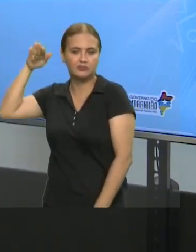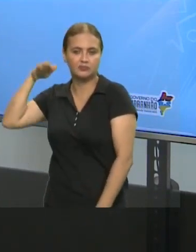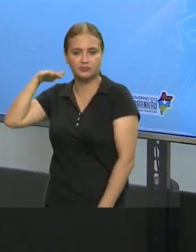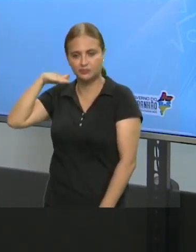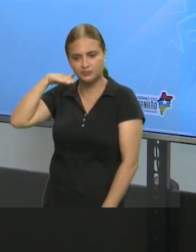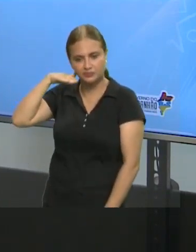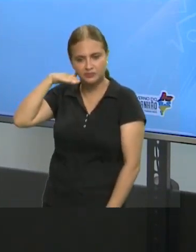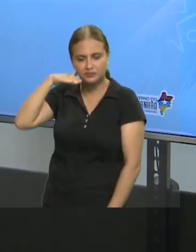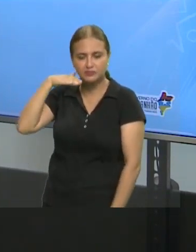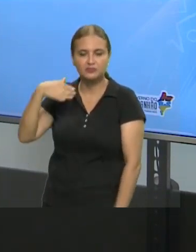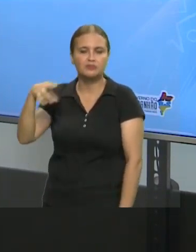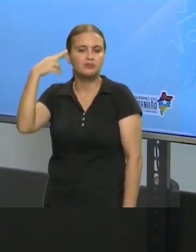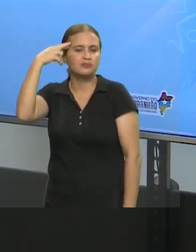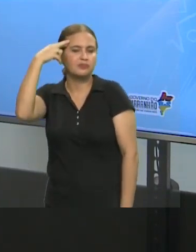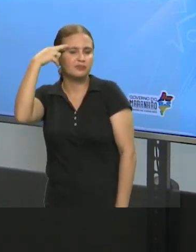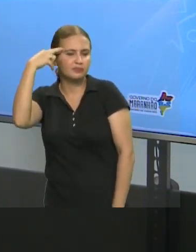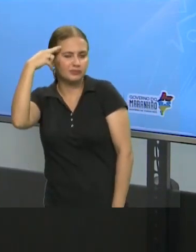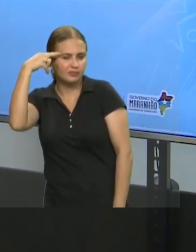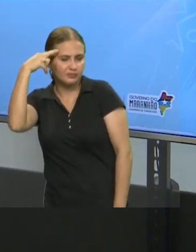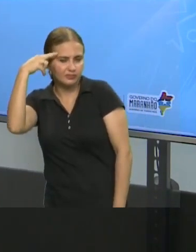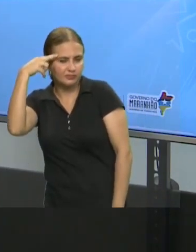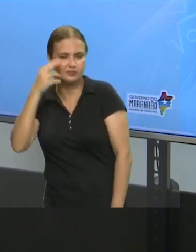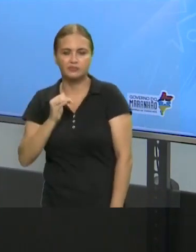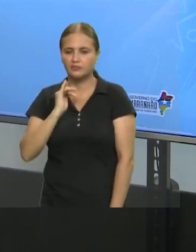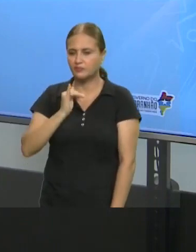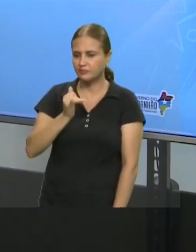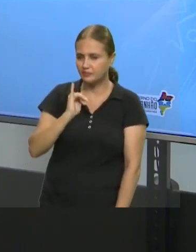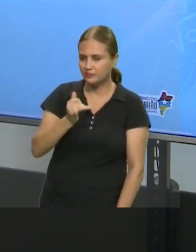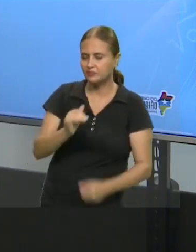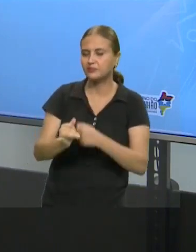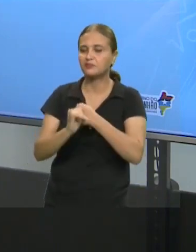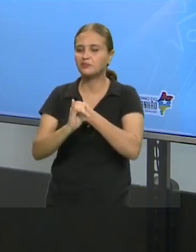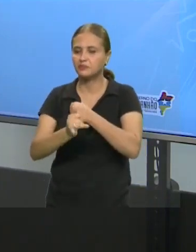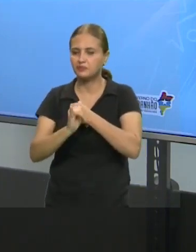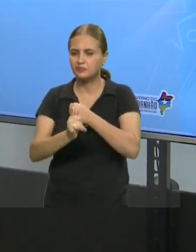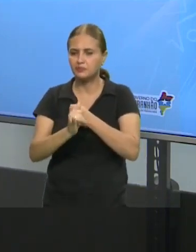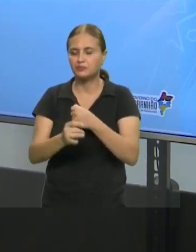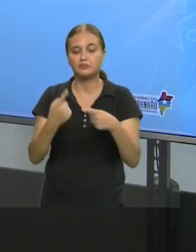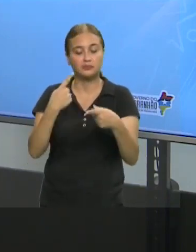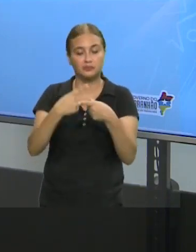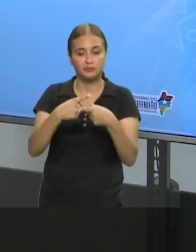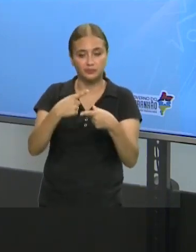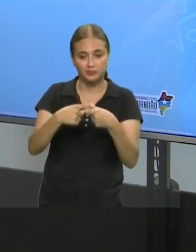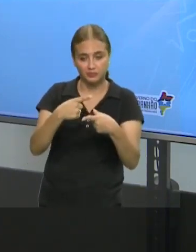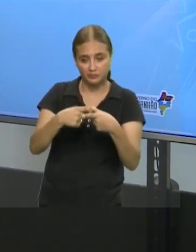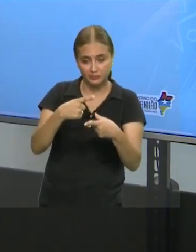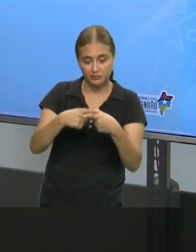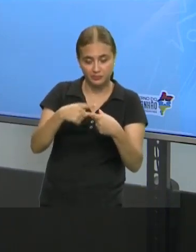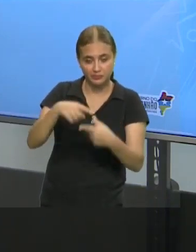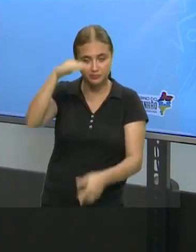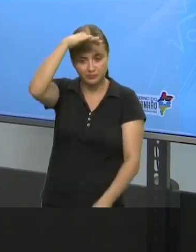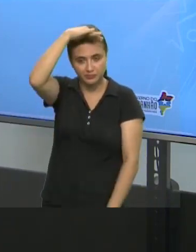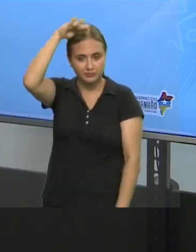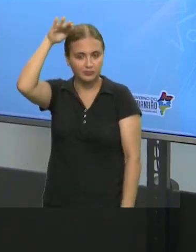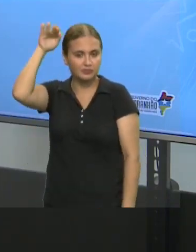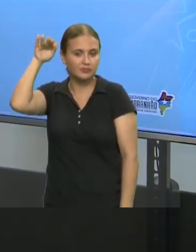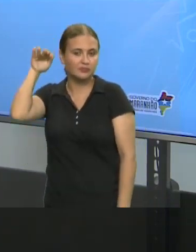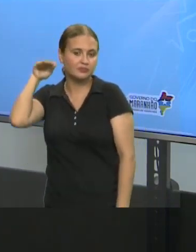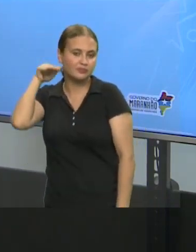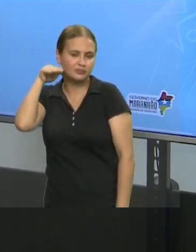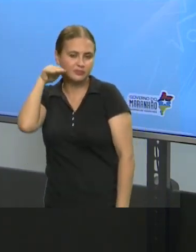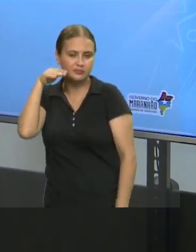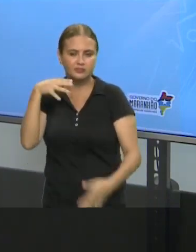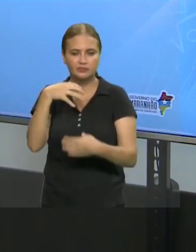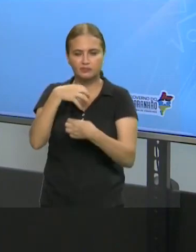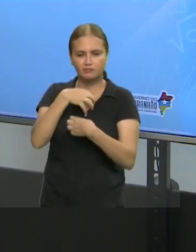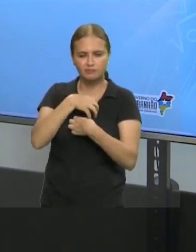alguns aspectos que ela narra na sua crônica. Por que a Clarice Lispector se sentia